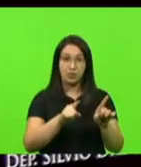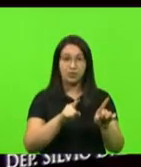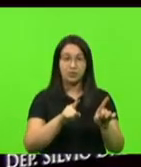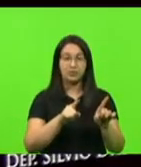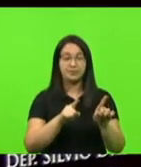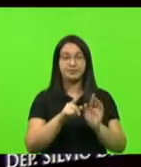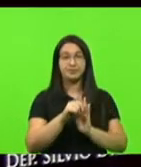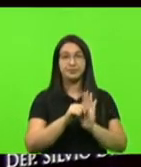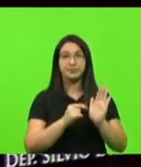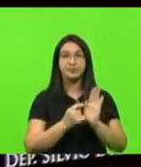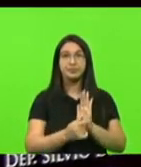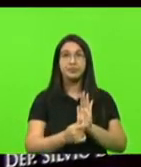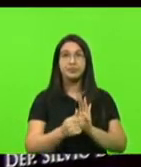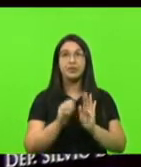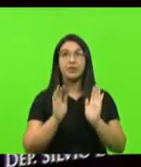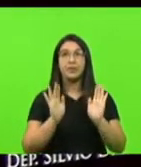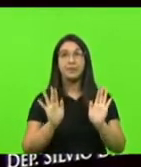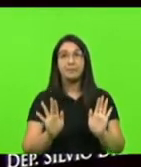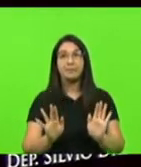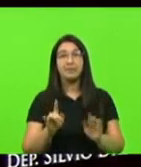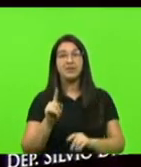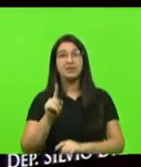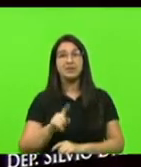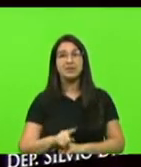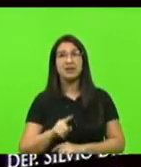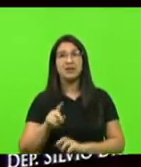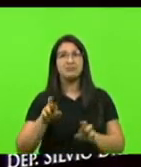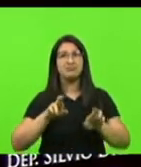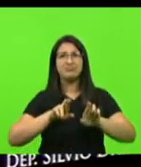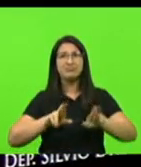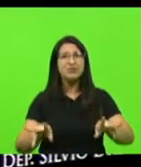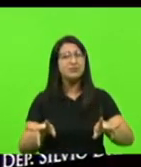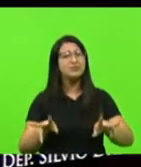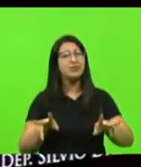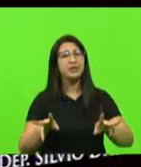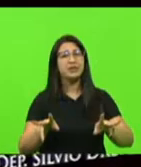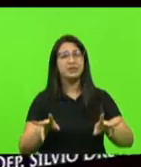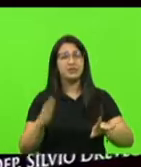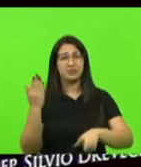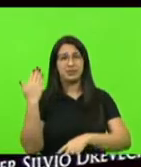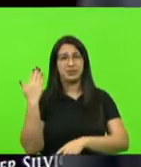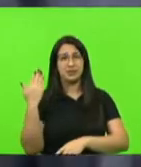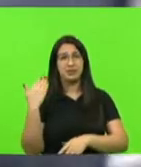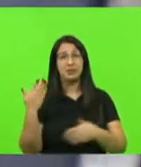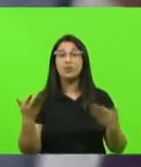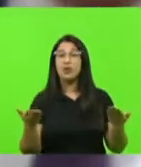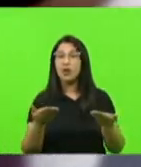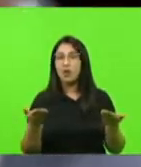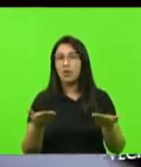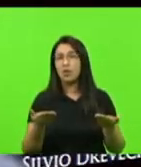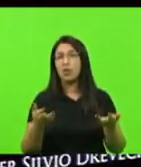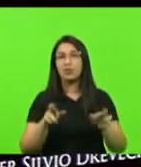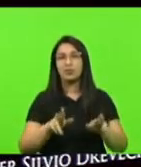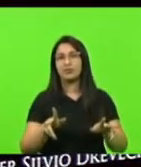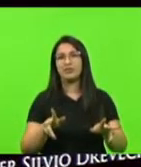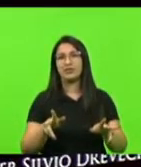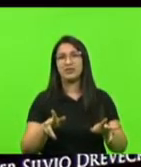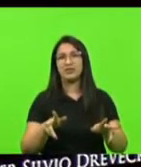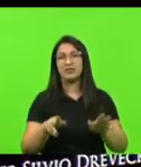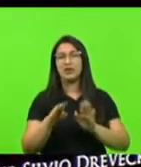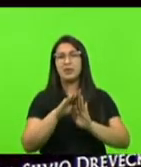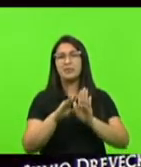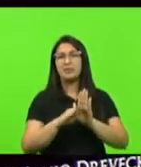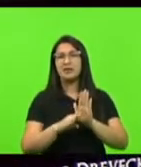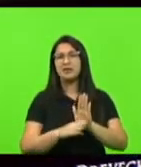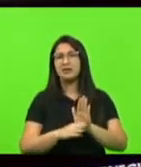Mas, na ocasião, era uma situação diferenciada. Portanto, essa matéria, no meu modo de entender, é intempestiva. Nós vamos aqui